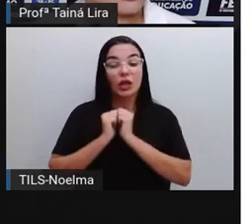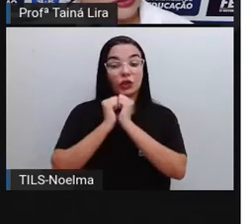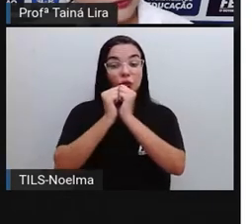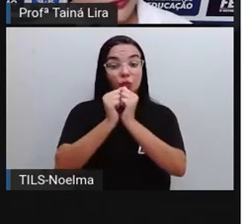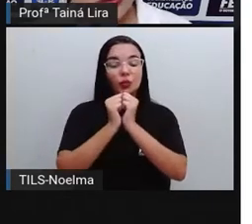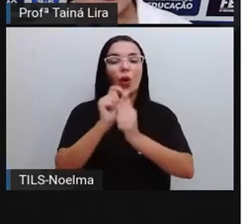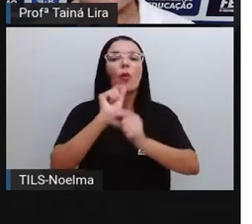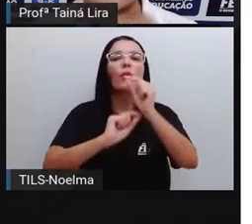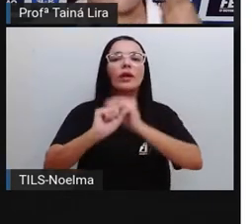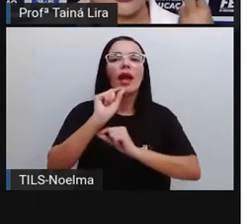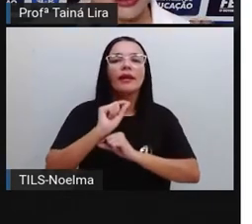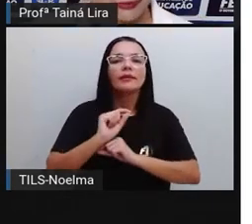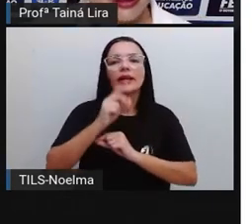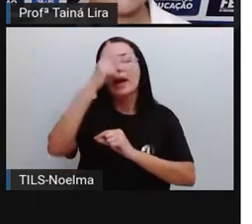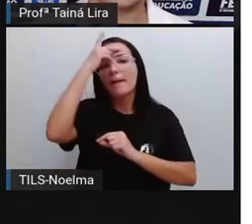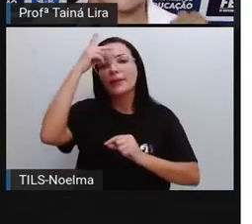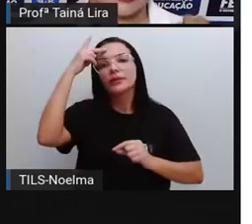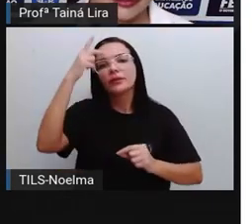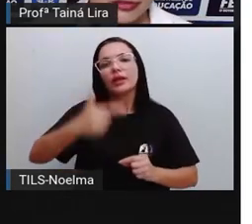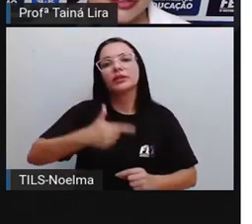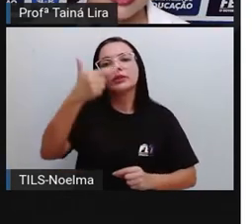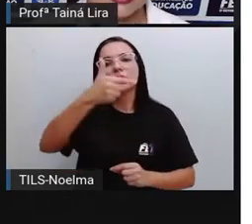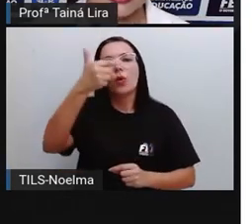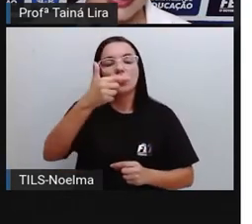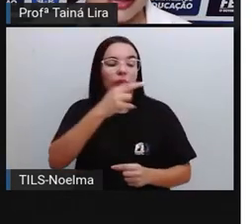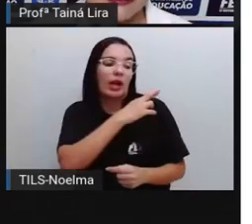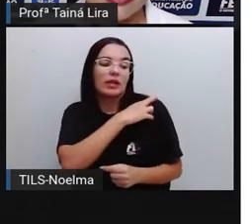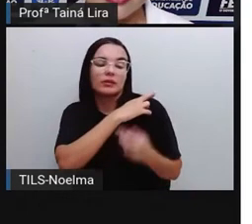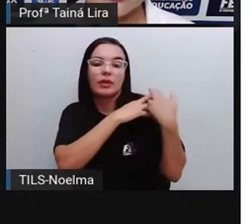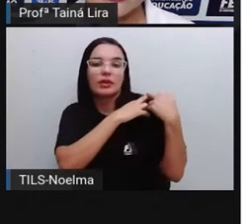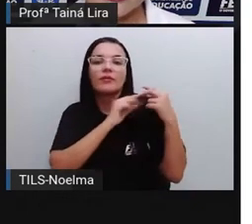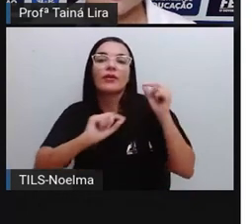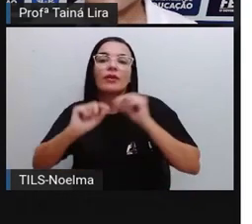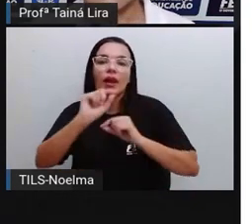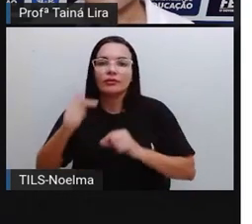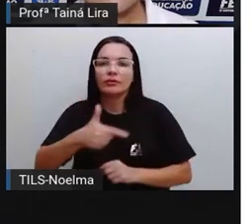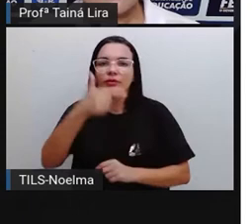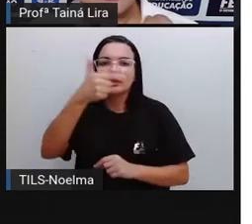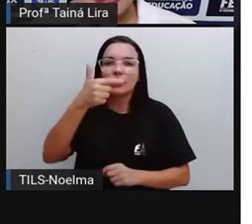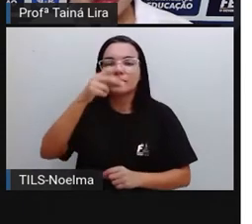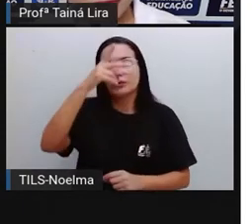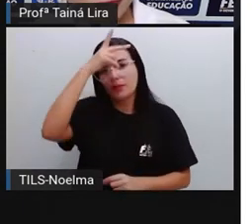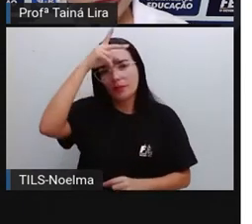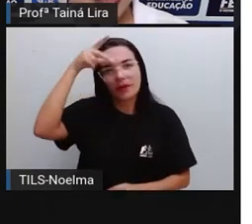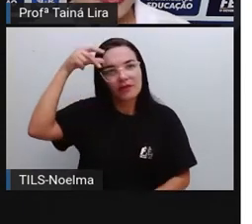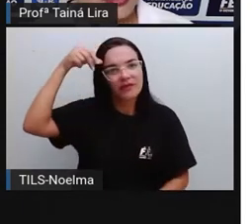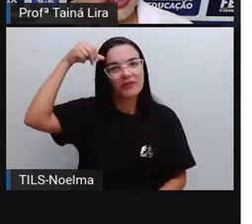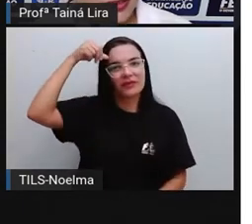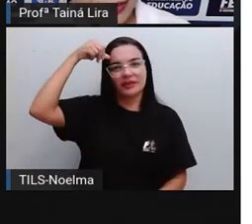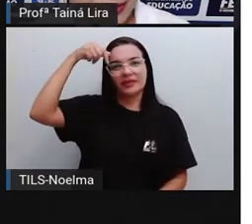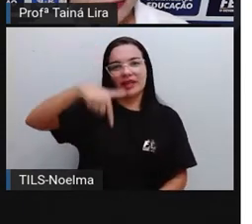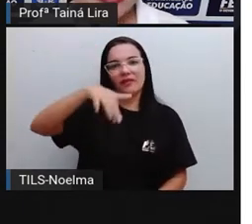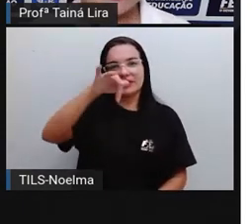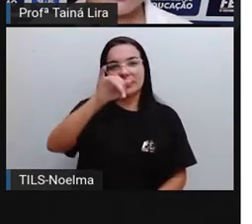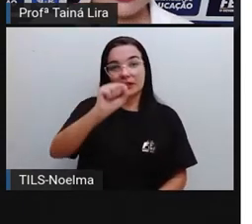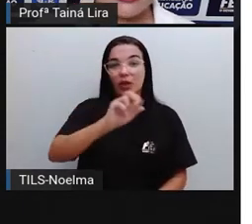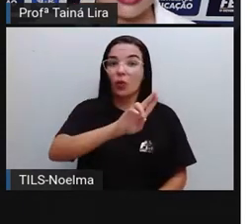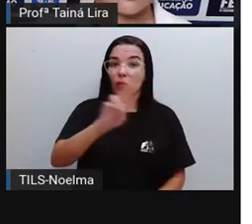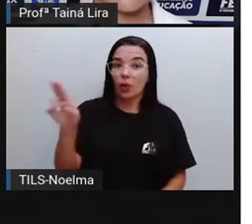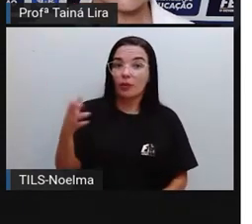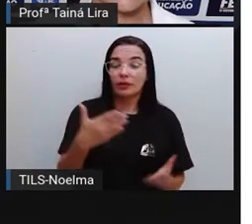ajudando o prefeito Cobé? Temos sim, olha lá, o vice-prefeito de Feira de Santana,